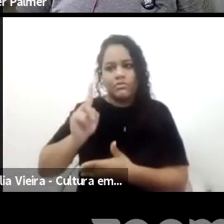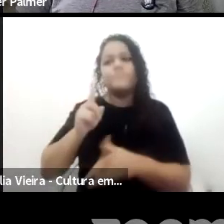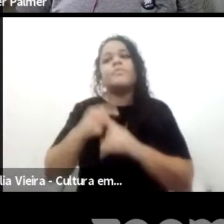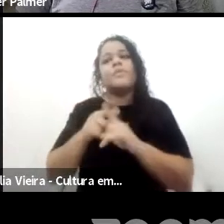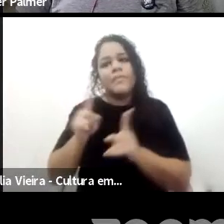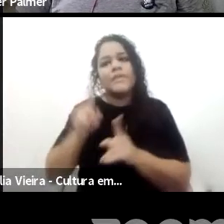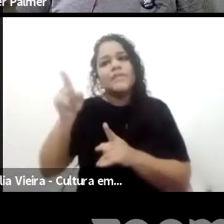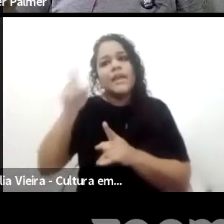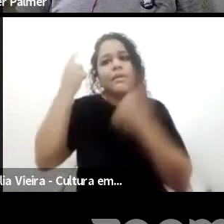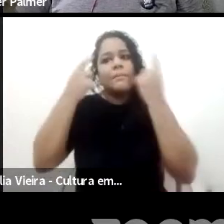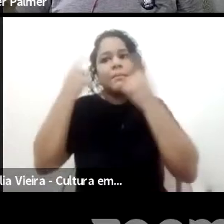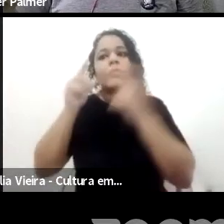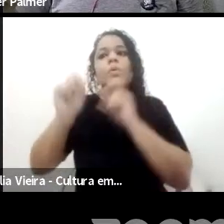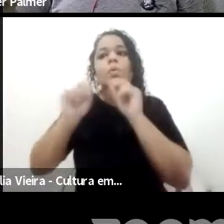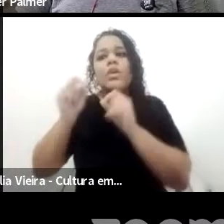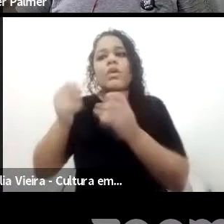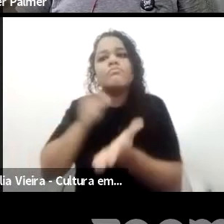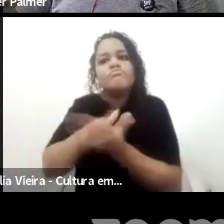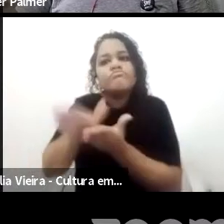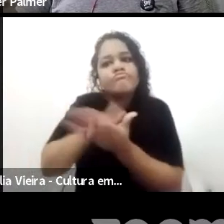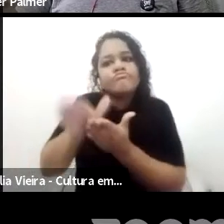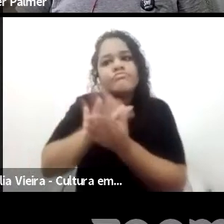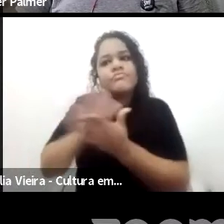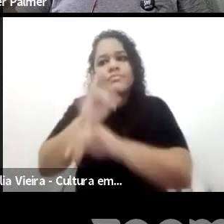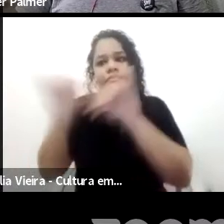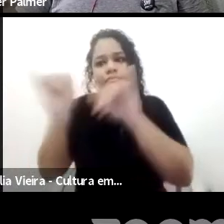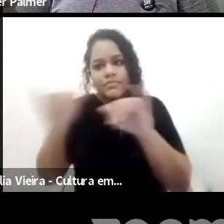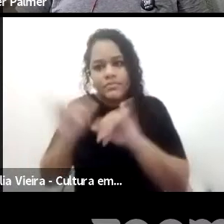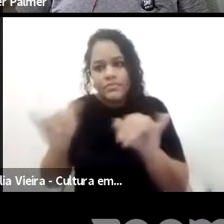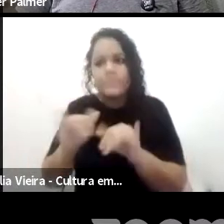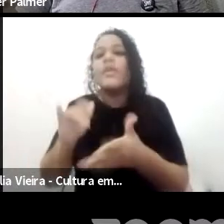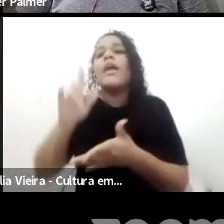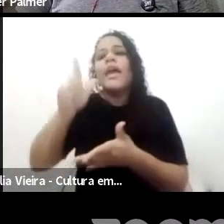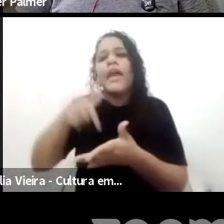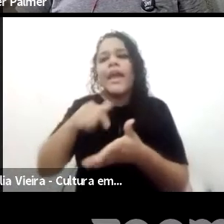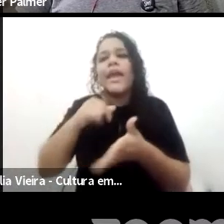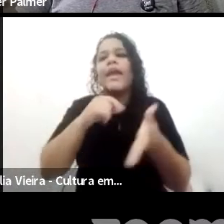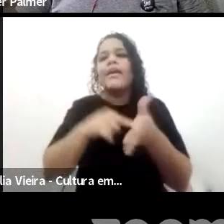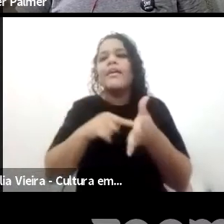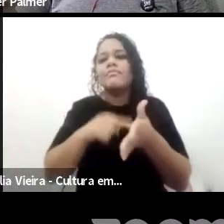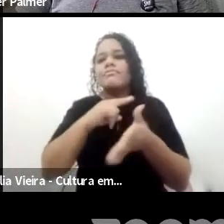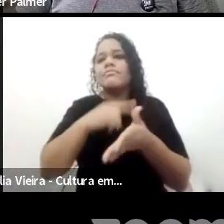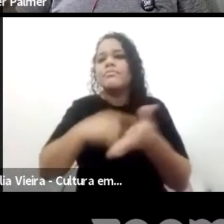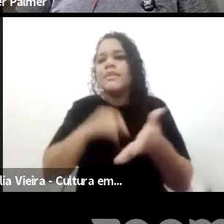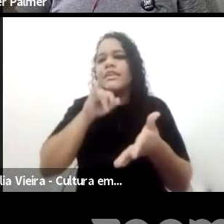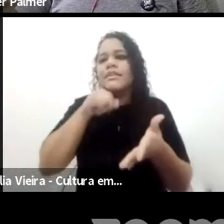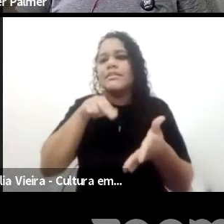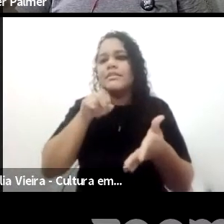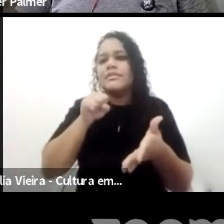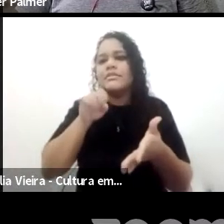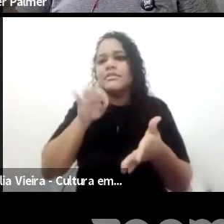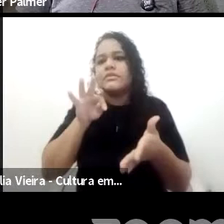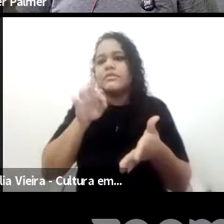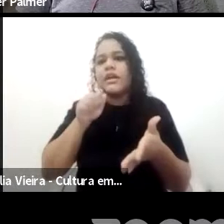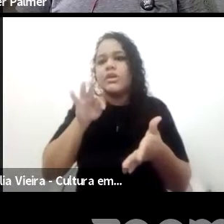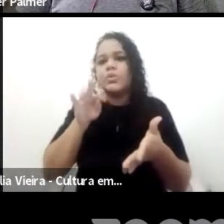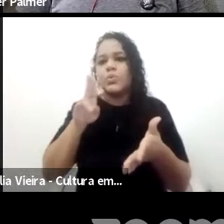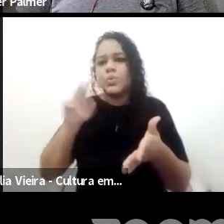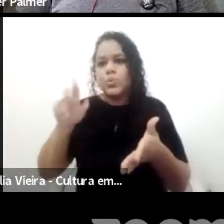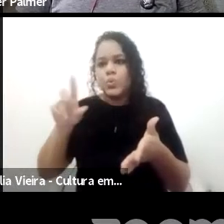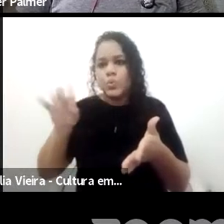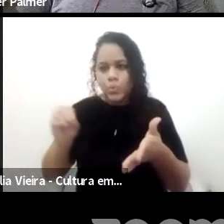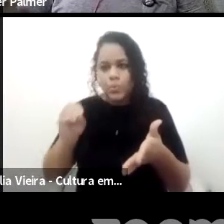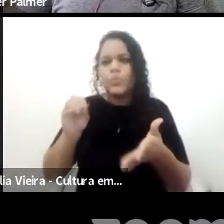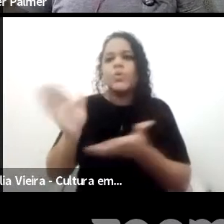1798, os estatutos do recolhimento da glória. E, nesse recolhimento, ele diz assim,